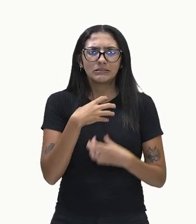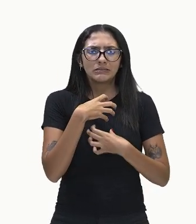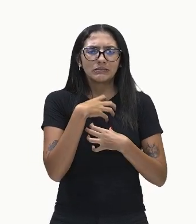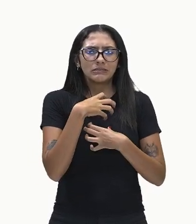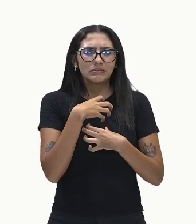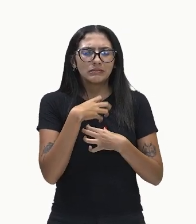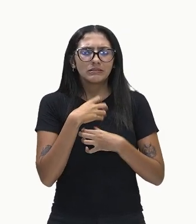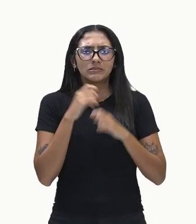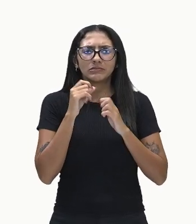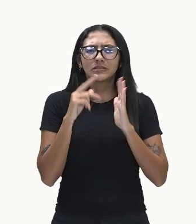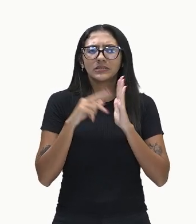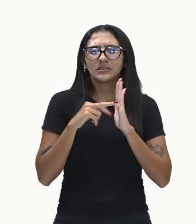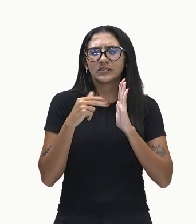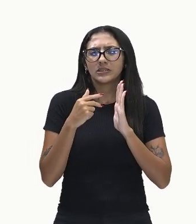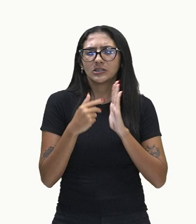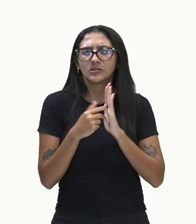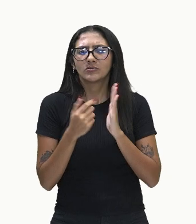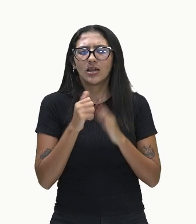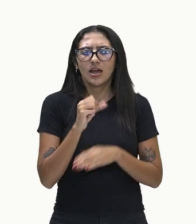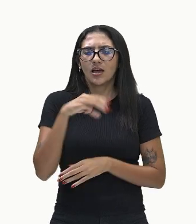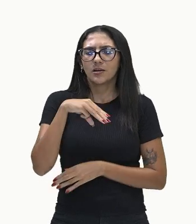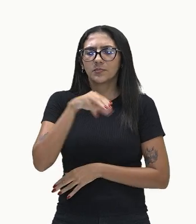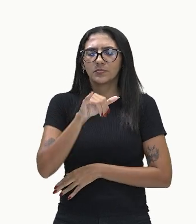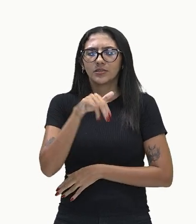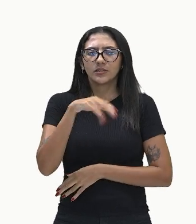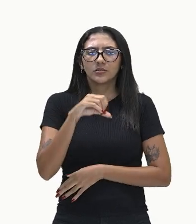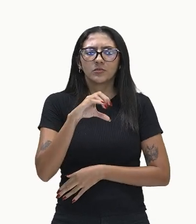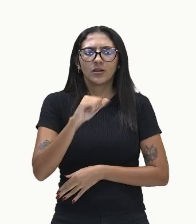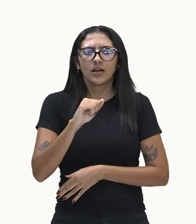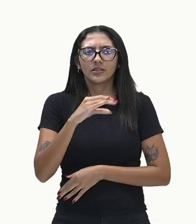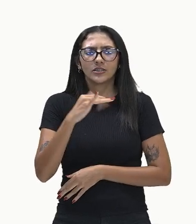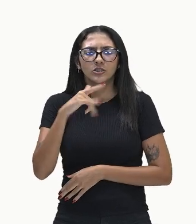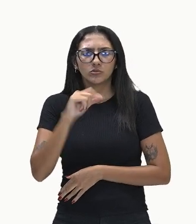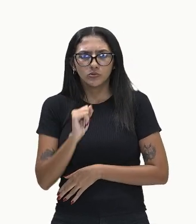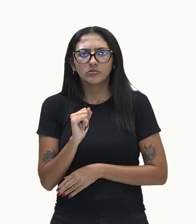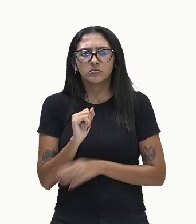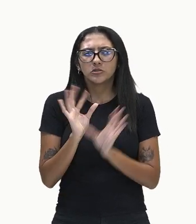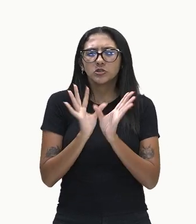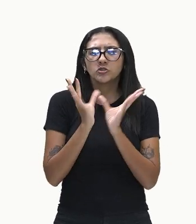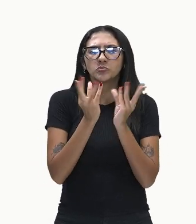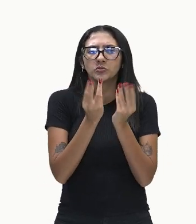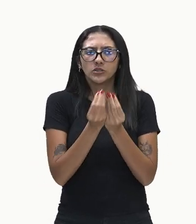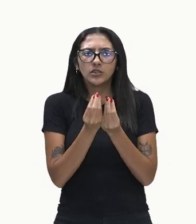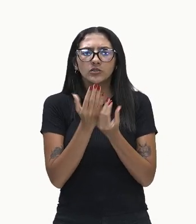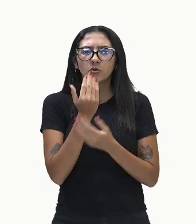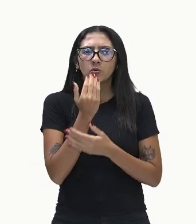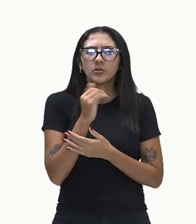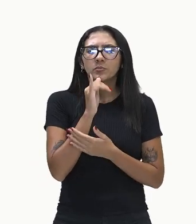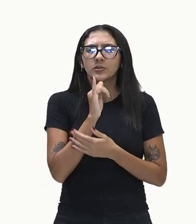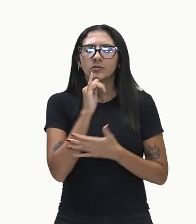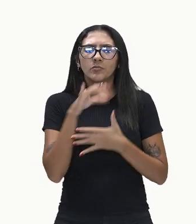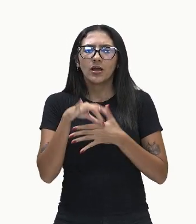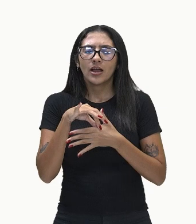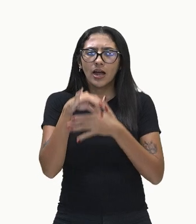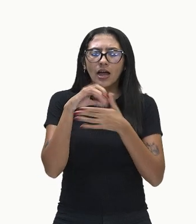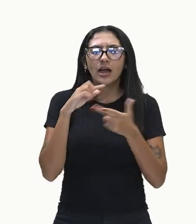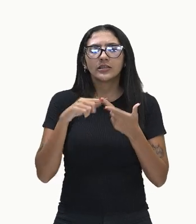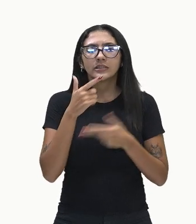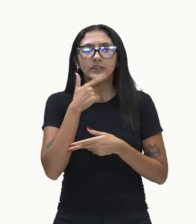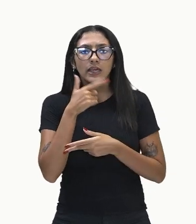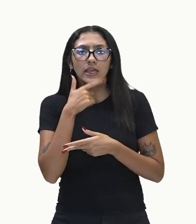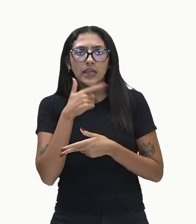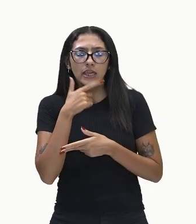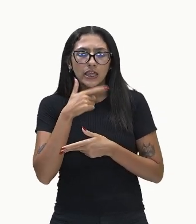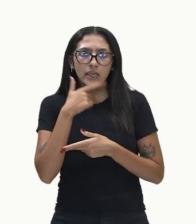associado a aminoácidos como glutamato e inozinato, presentes em alimentos como carne, queijo,